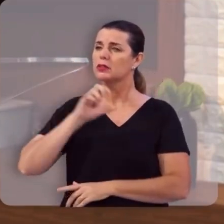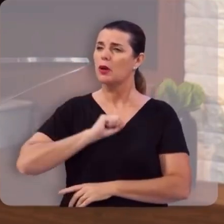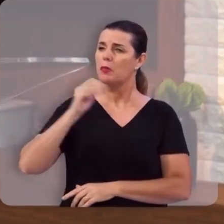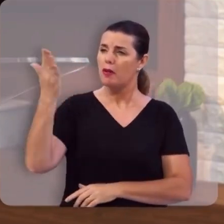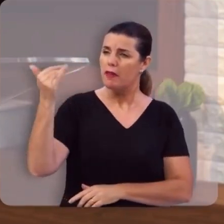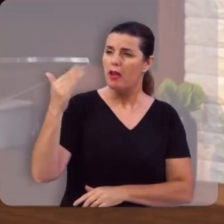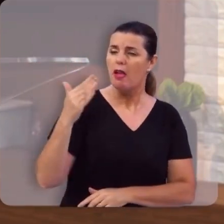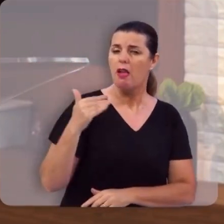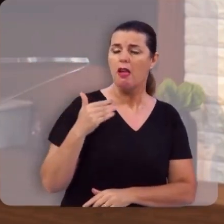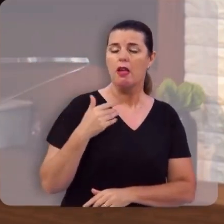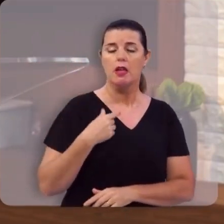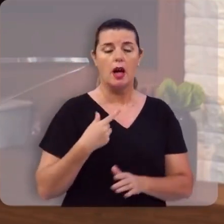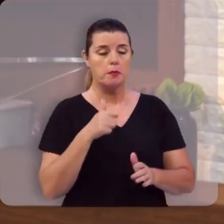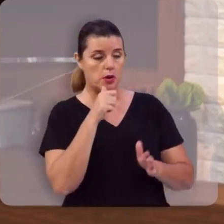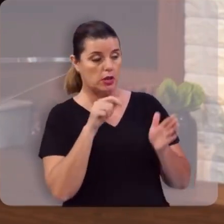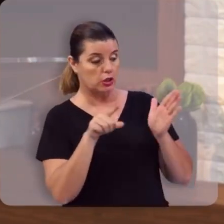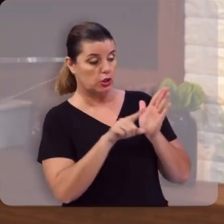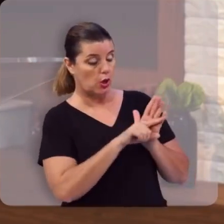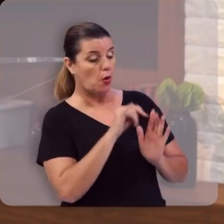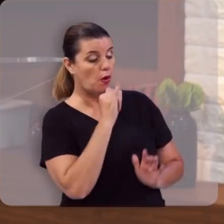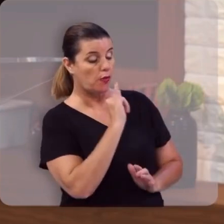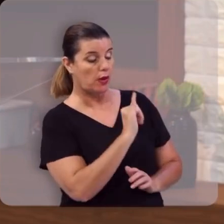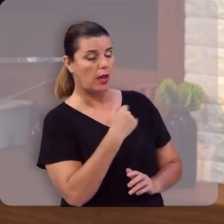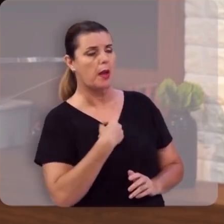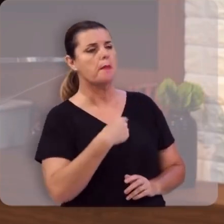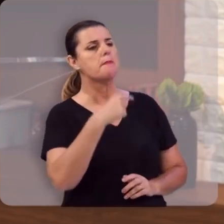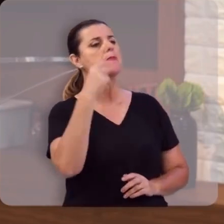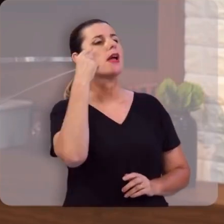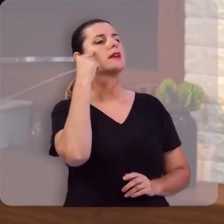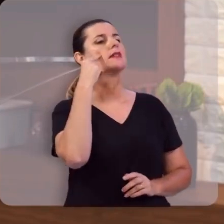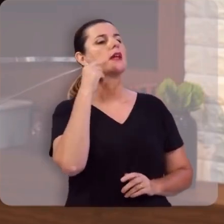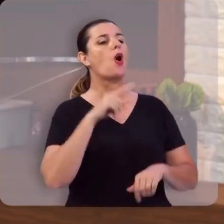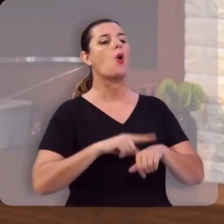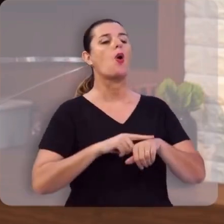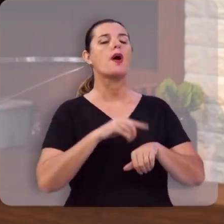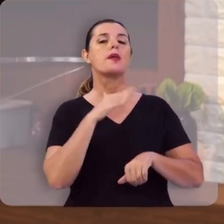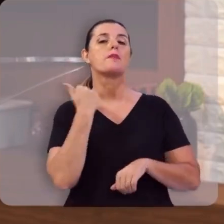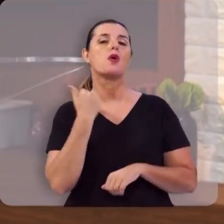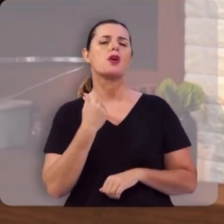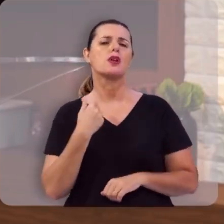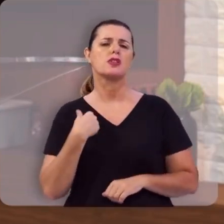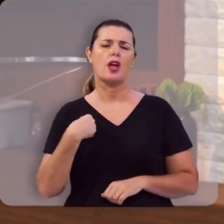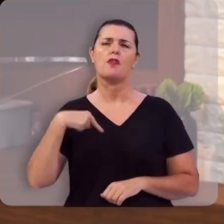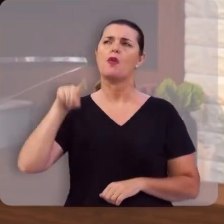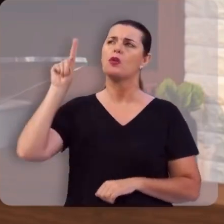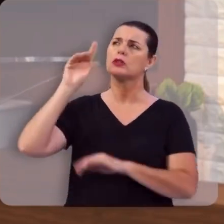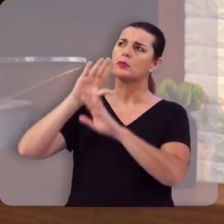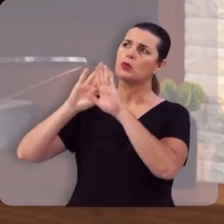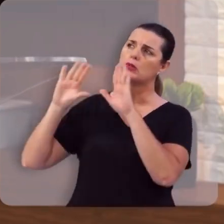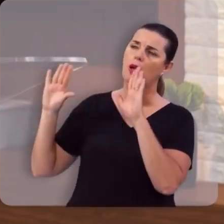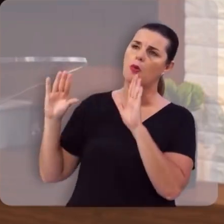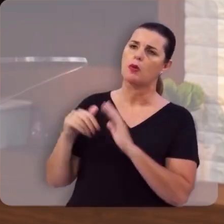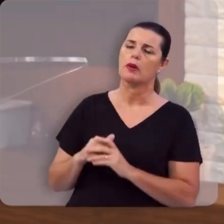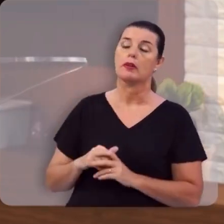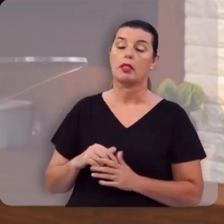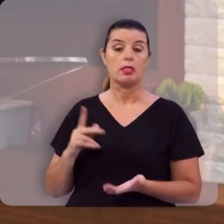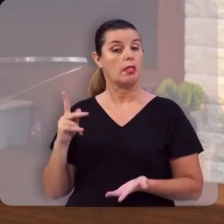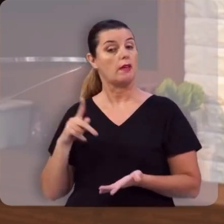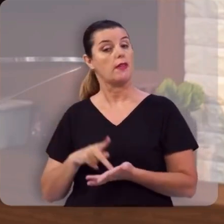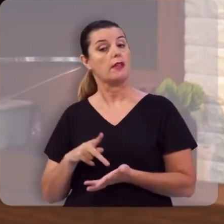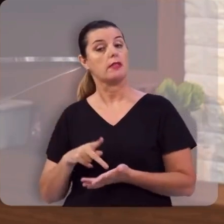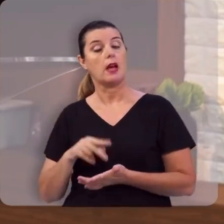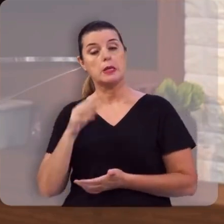Quando ela chegou, ele disse assim, eu pensei que na hora da morte eu fosse para o céu, mas na